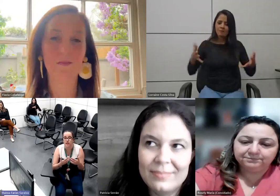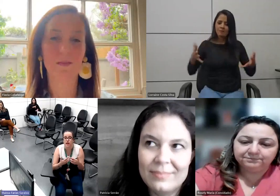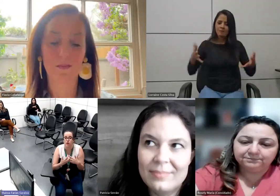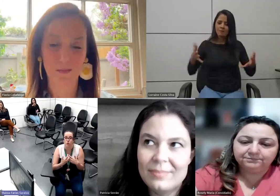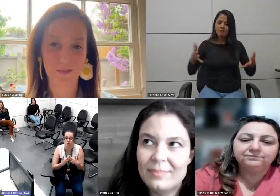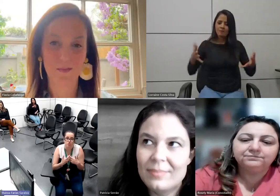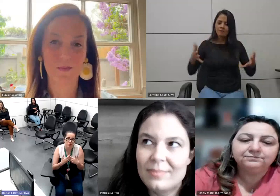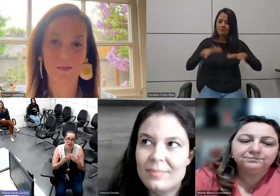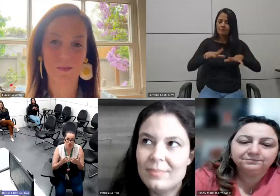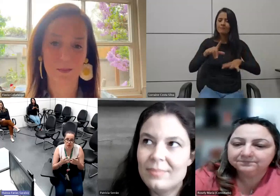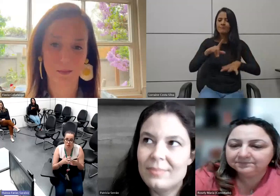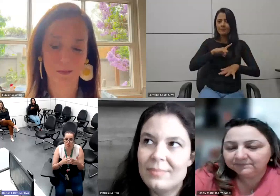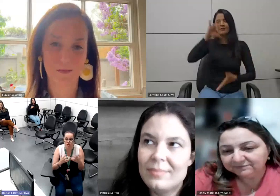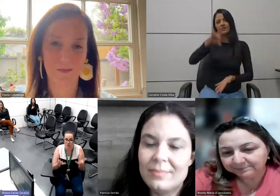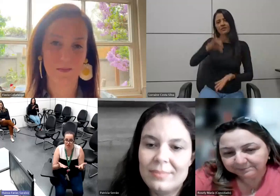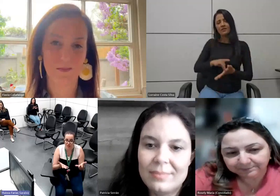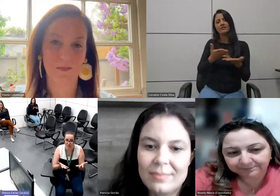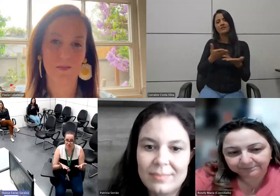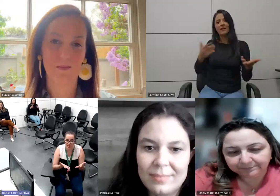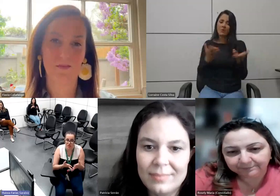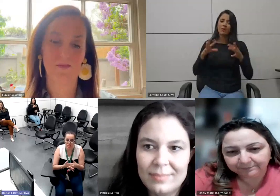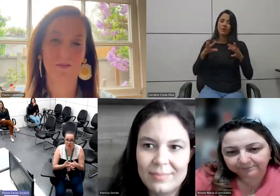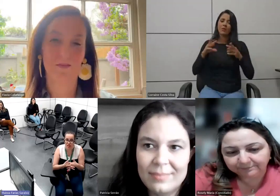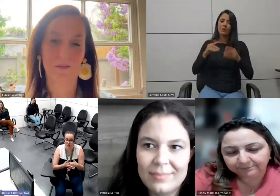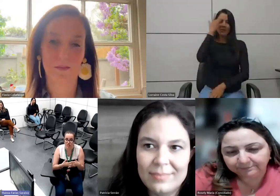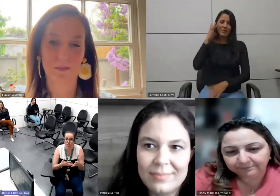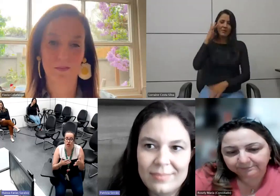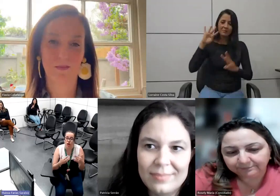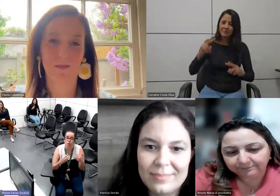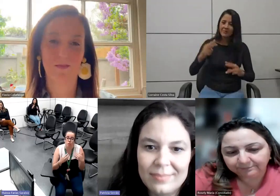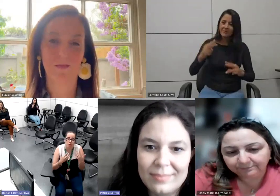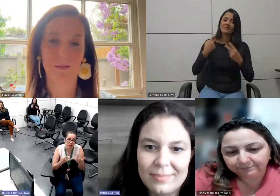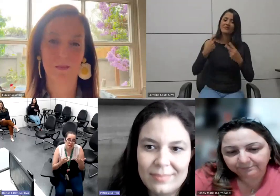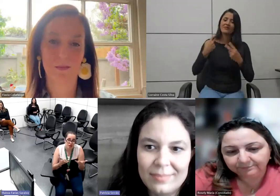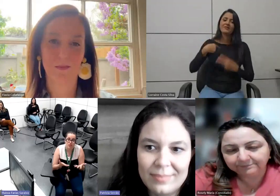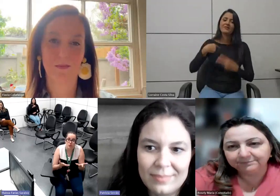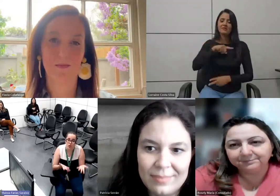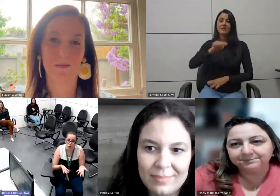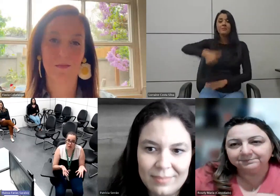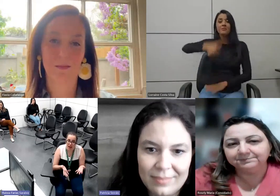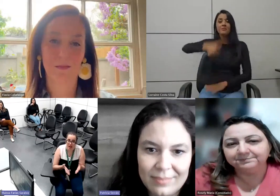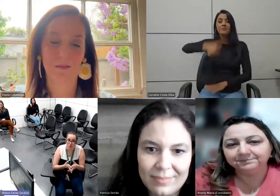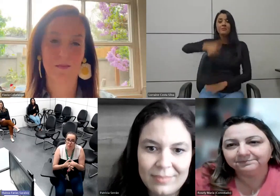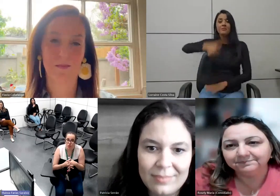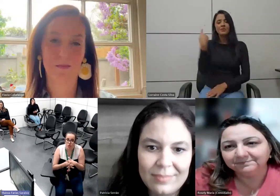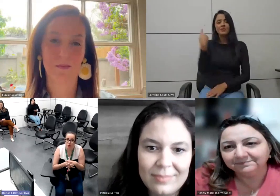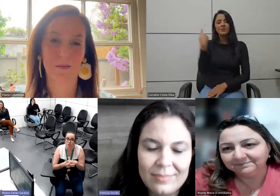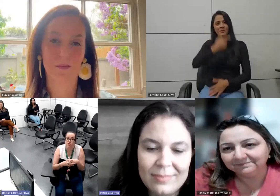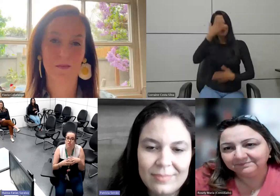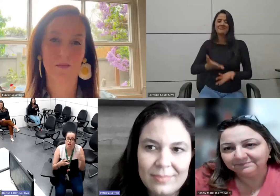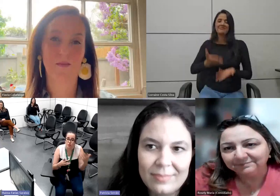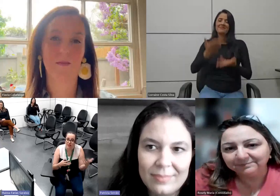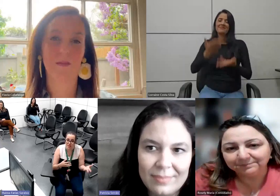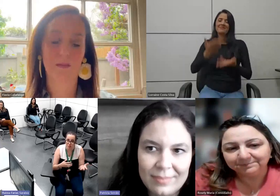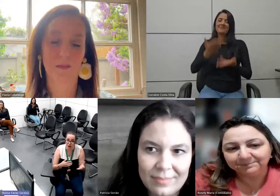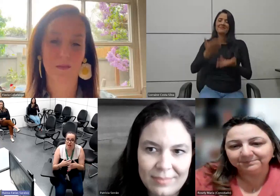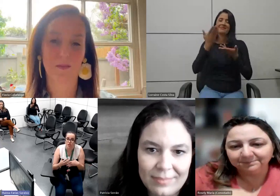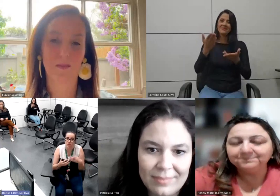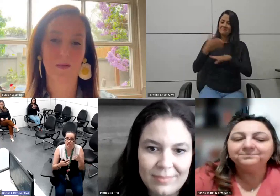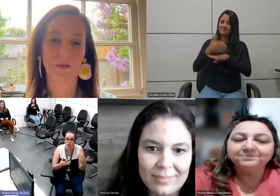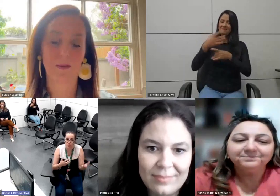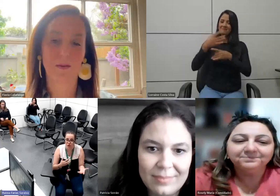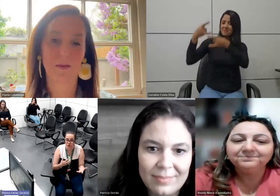então deixo aqui para todos que estão assistindo a gente primeiro nosso muito obrigado por terem